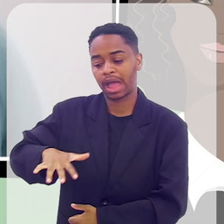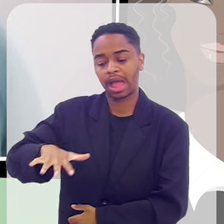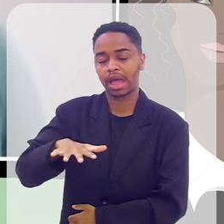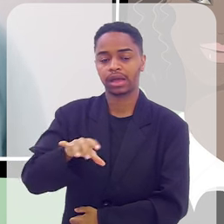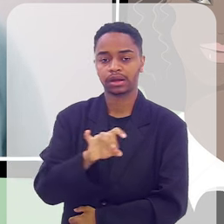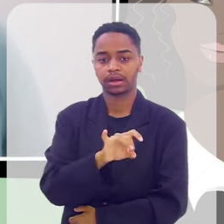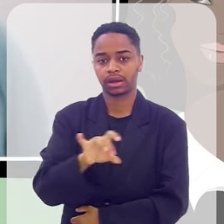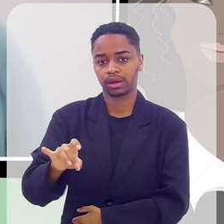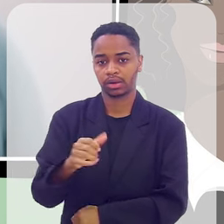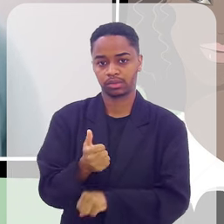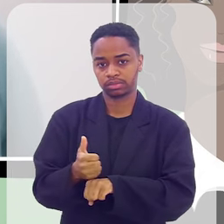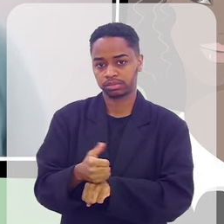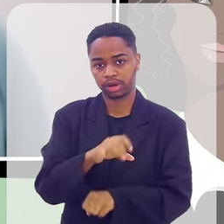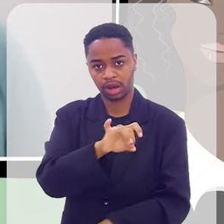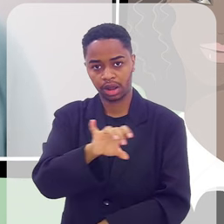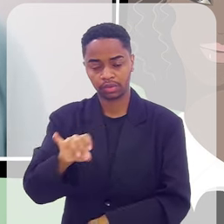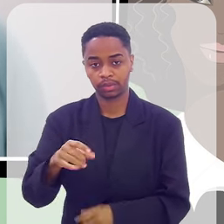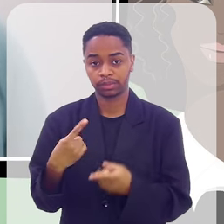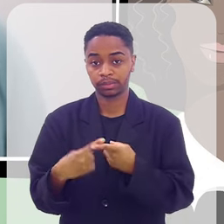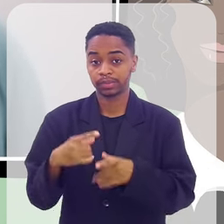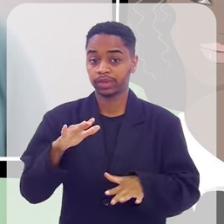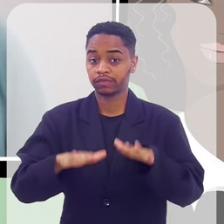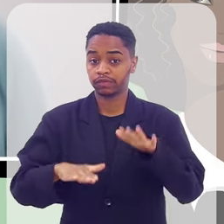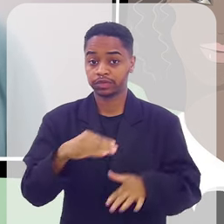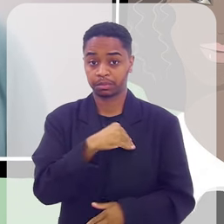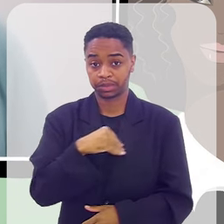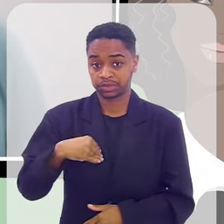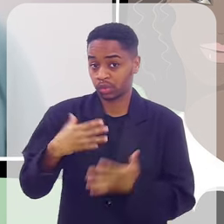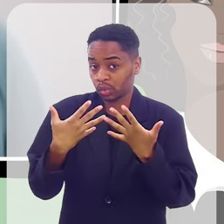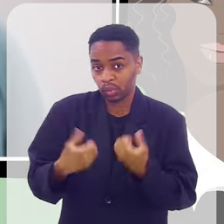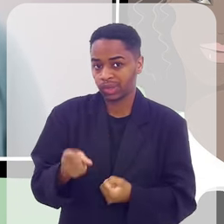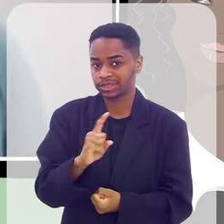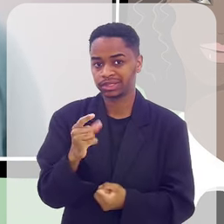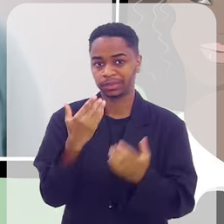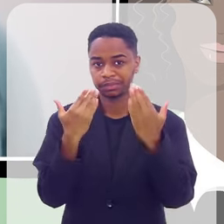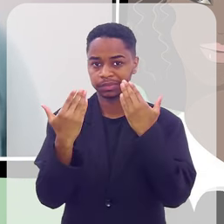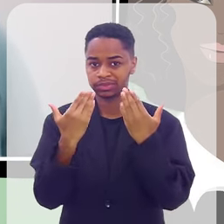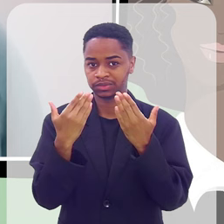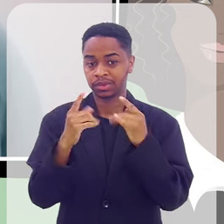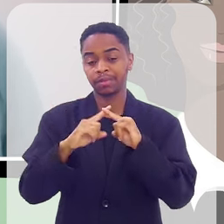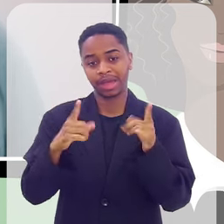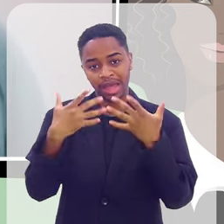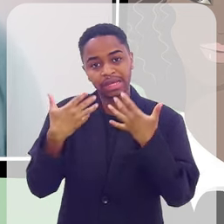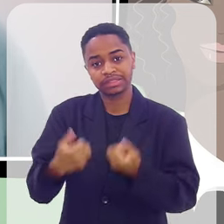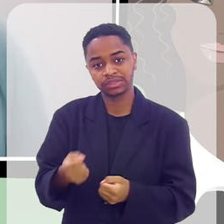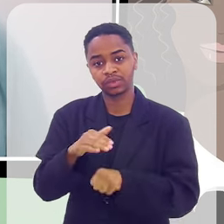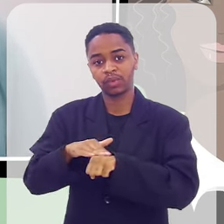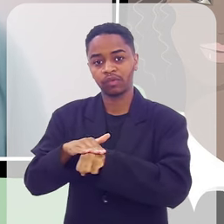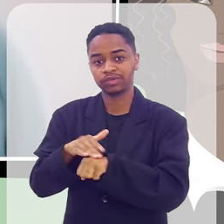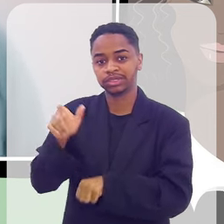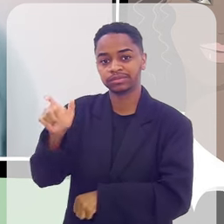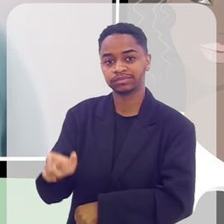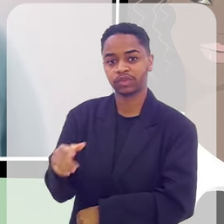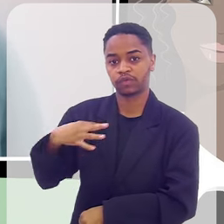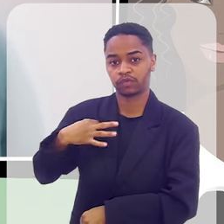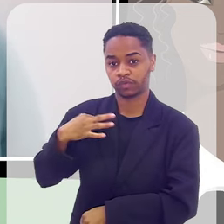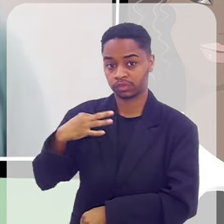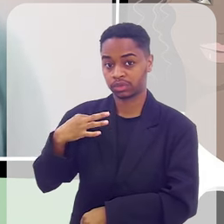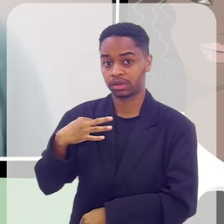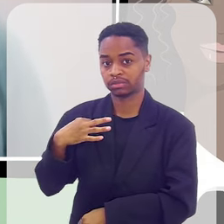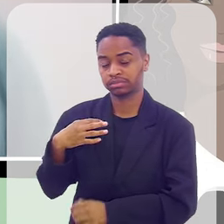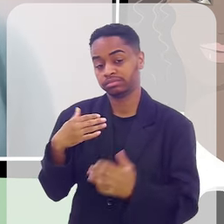estudou. Muitas das vezes os pacientes não aceitam o psicólogo, mas aceitam conversar com o voluntário local.